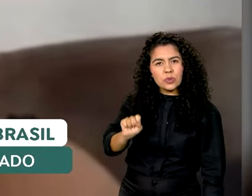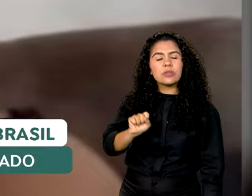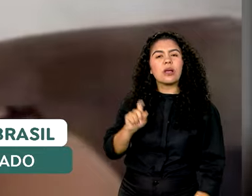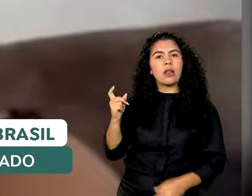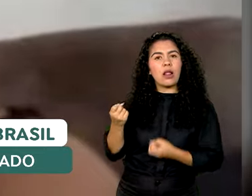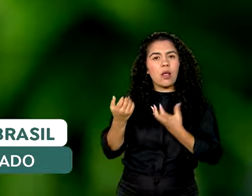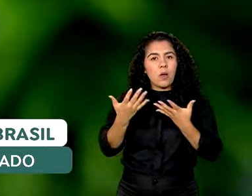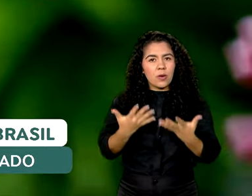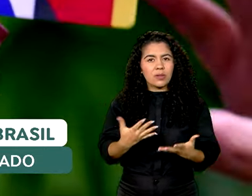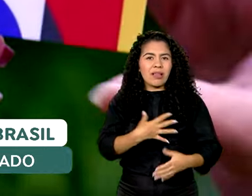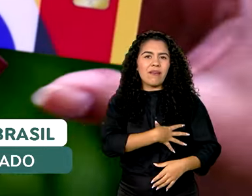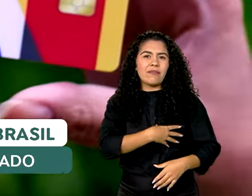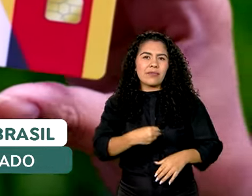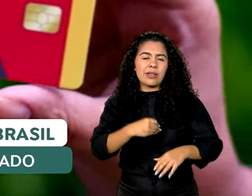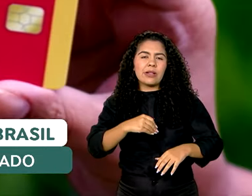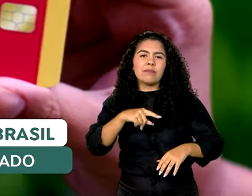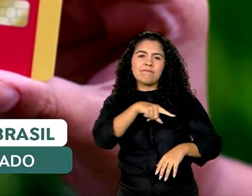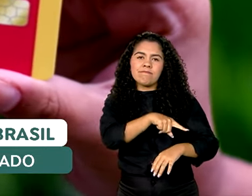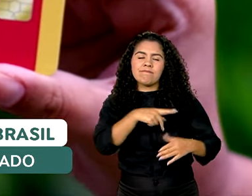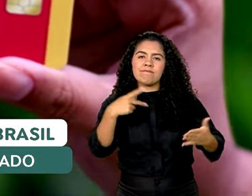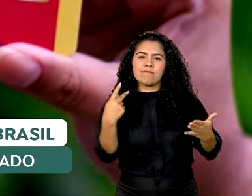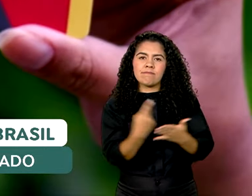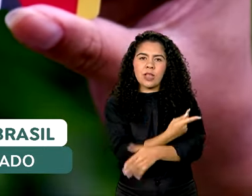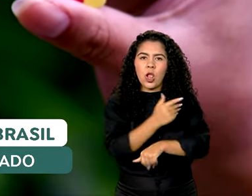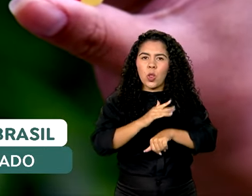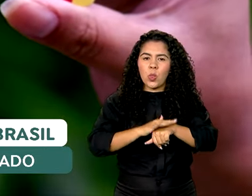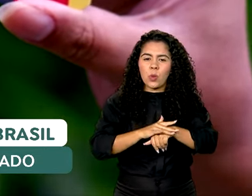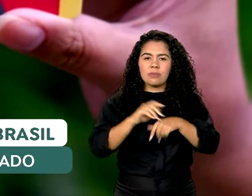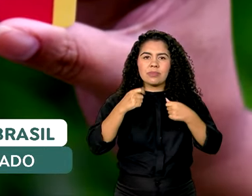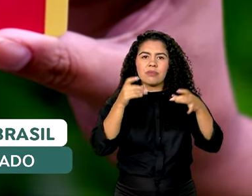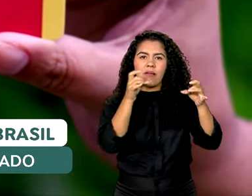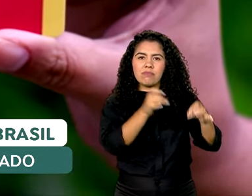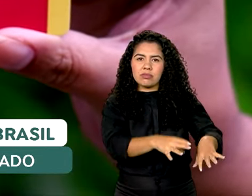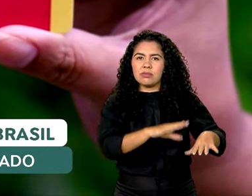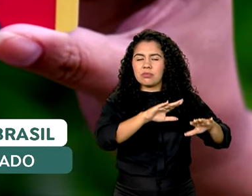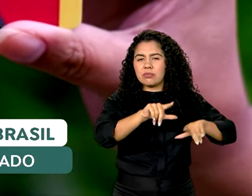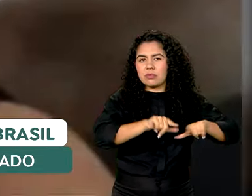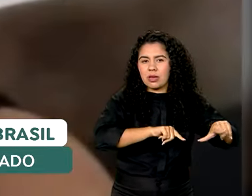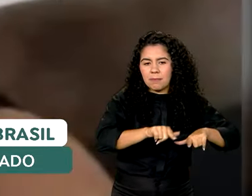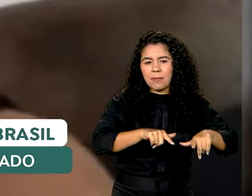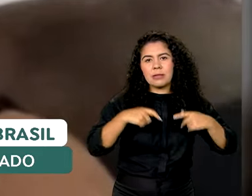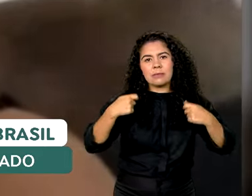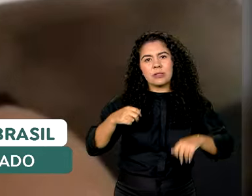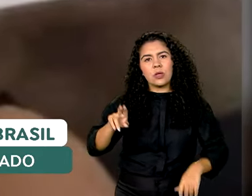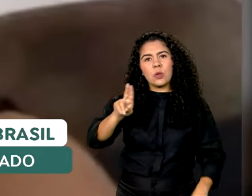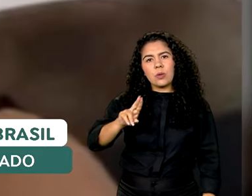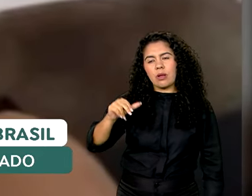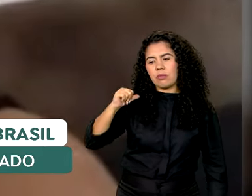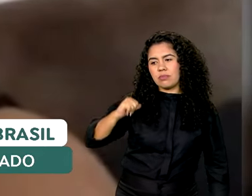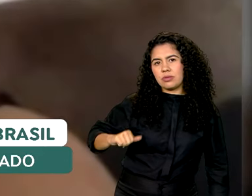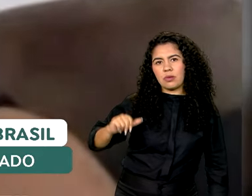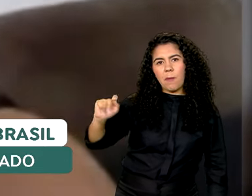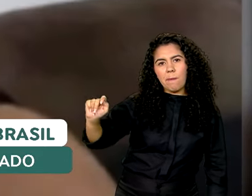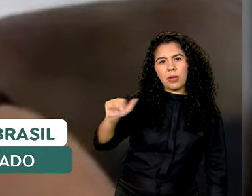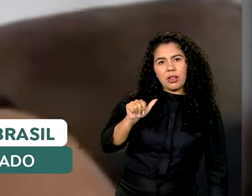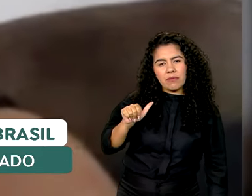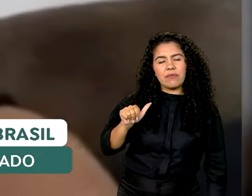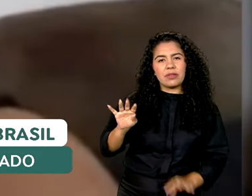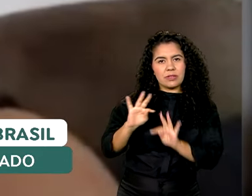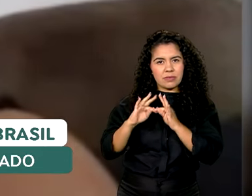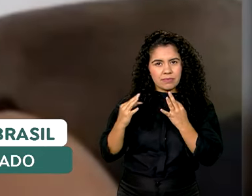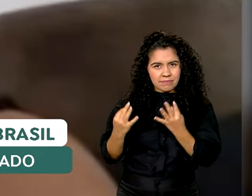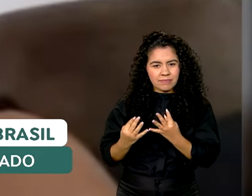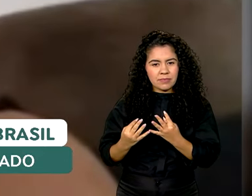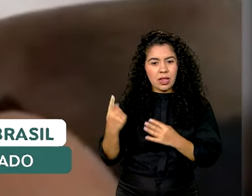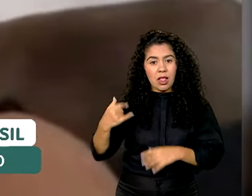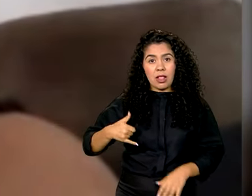filha ficar doente, teve que abandonar a carreira e recorrer ao programa Bolsa Família para sustentar a casa. Hoje ela está com